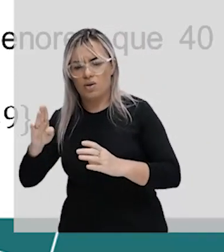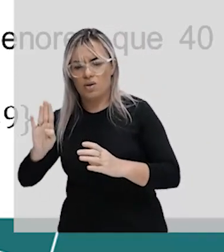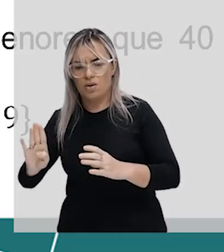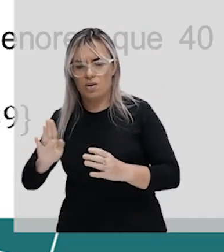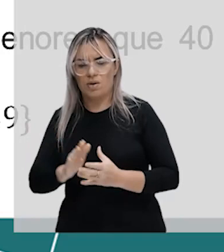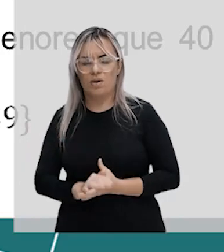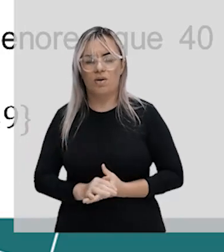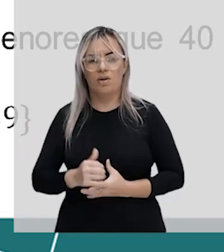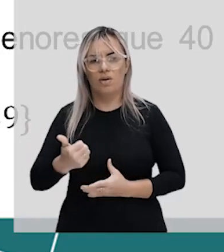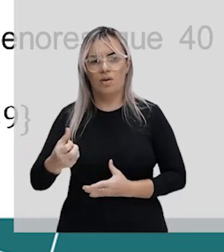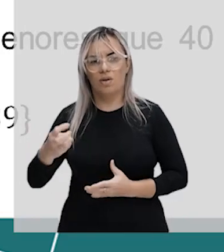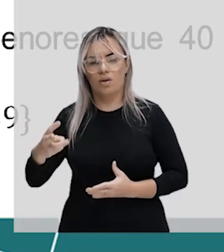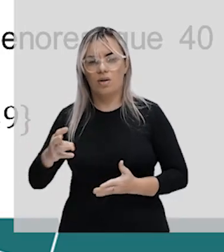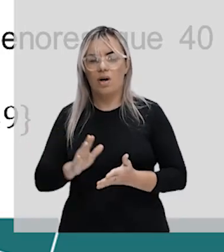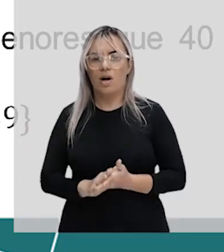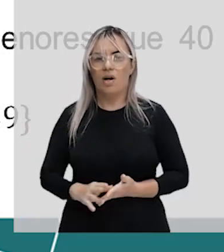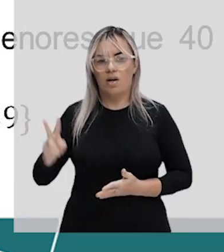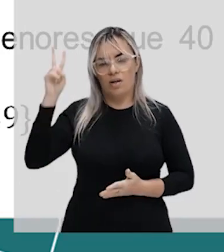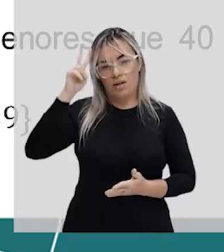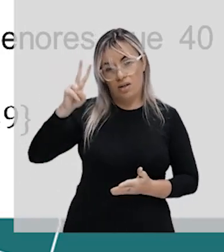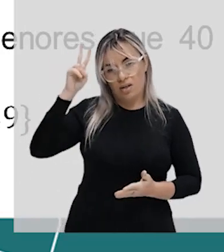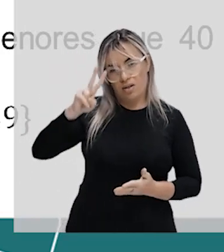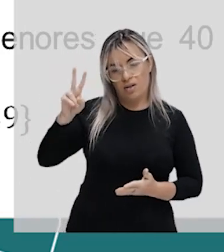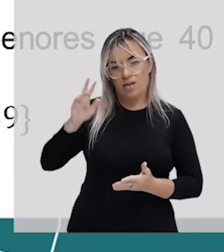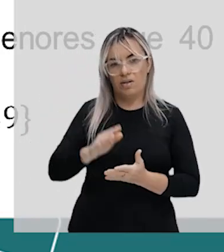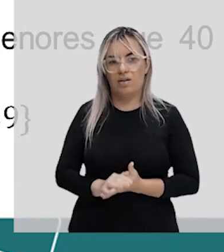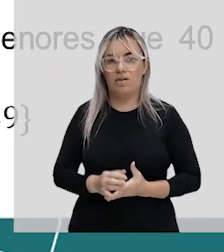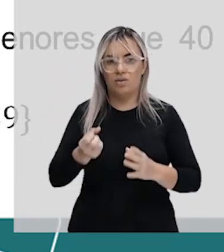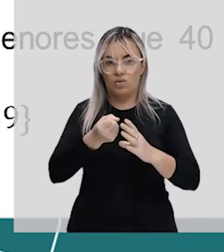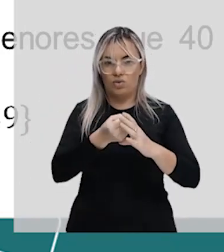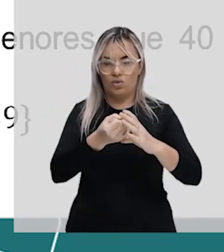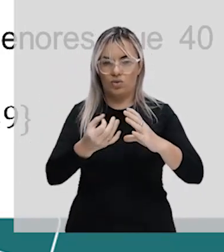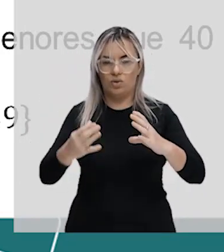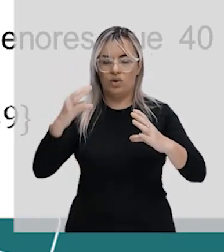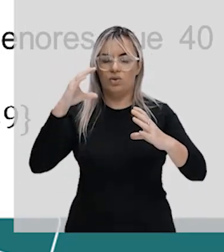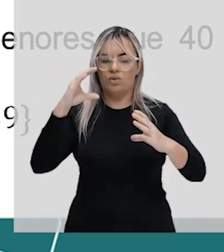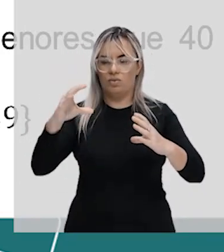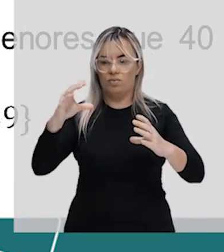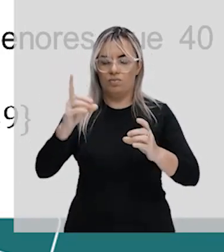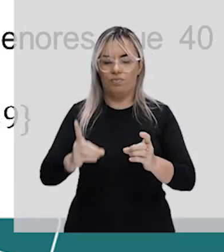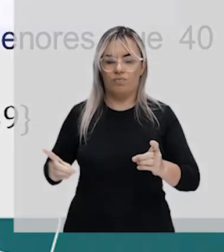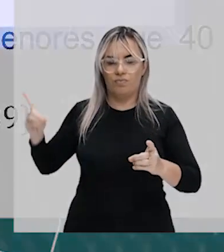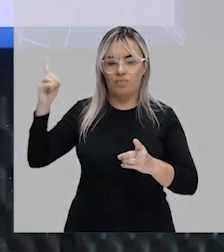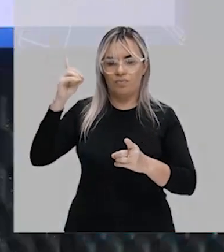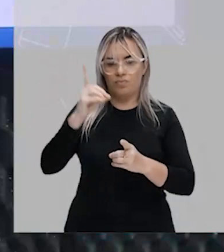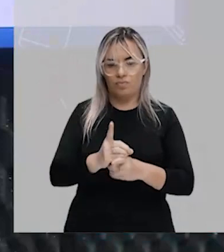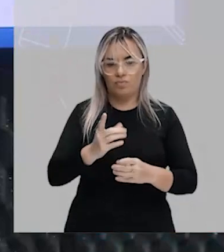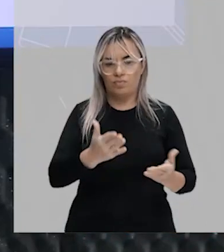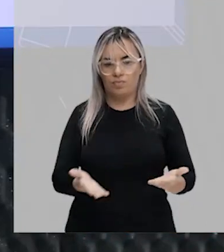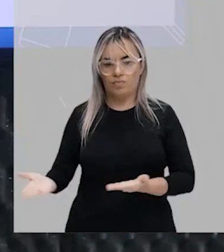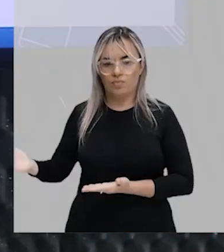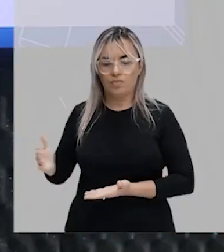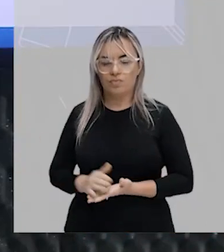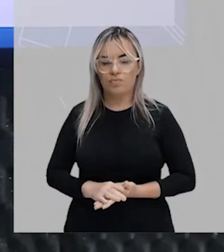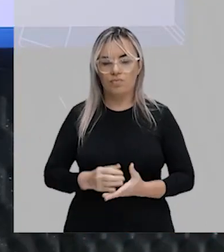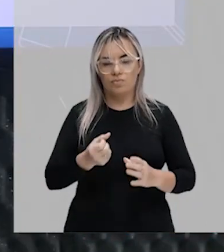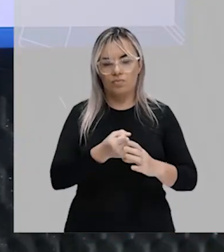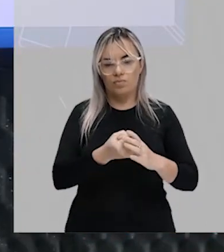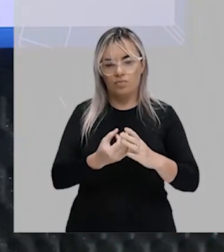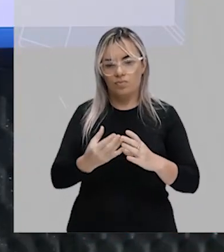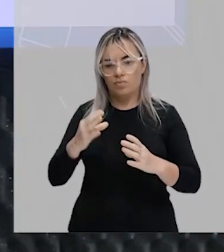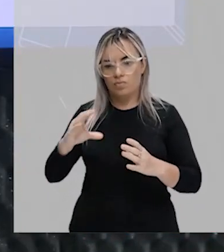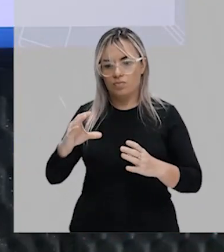de elementos de C. E esse C é justamente quem? Ele é